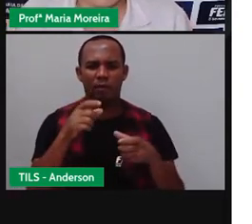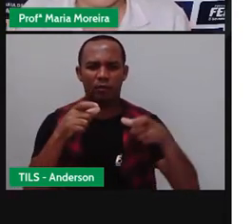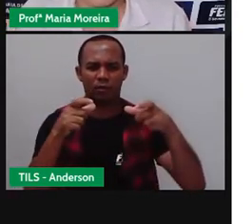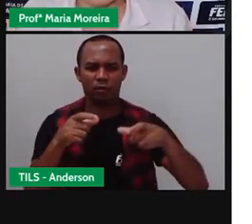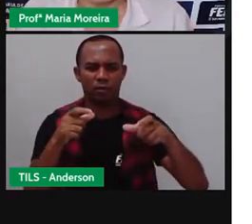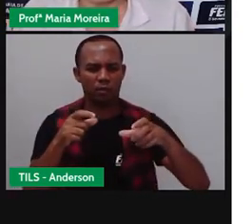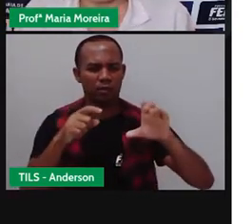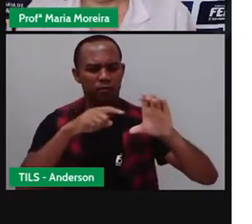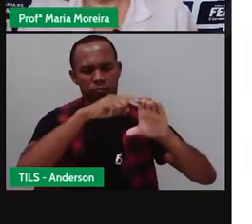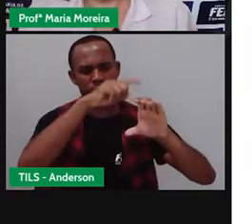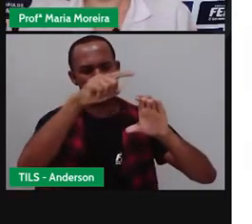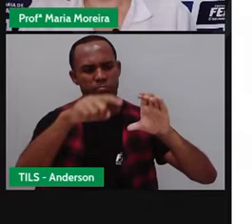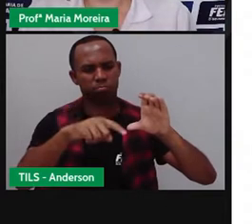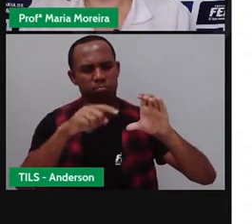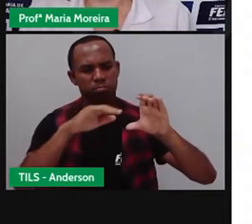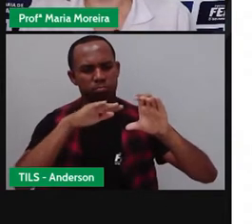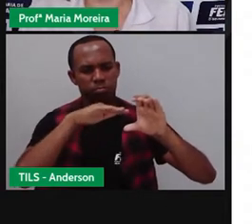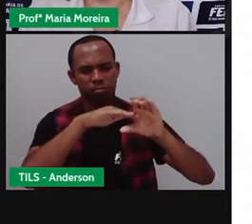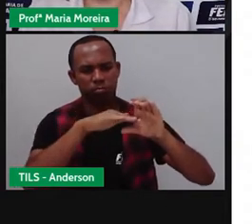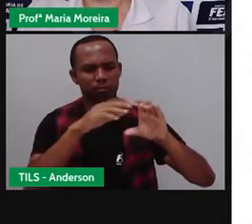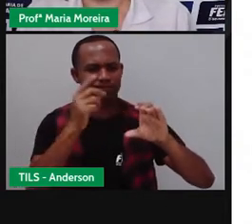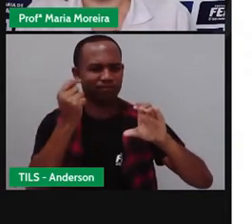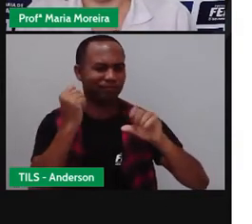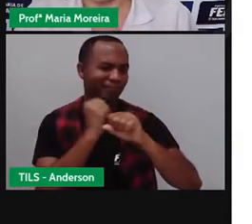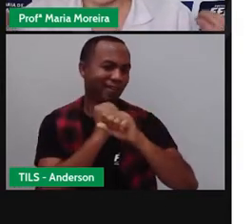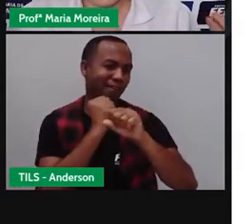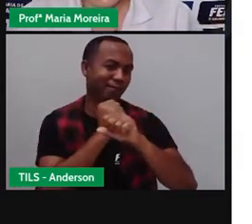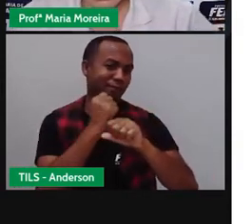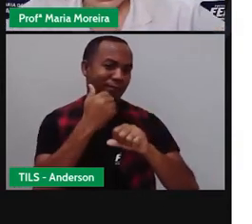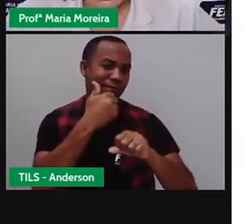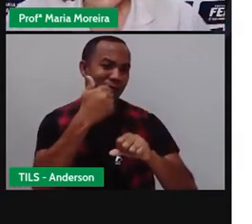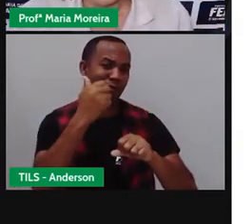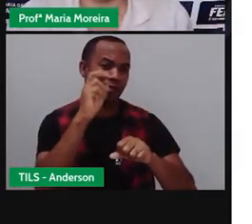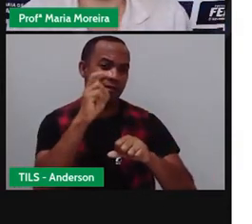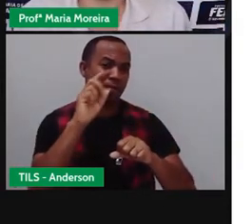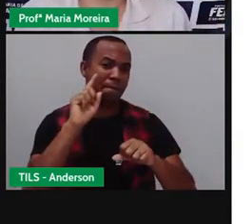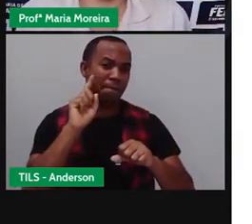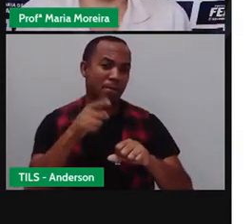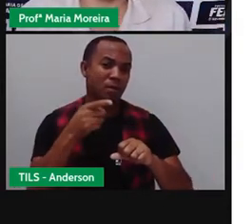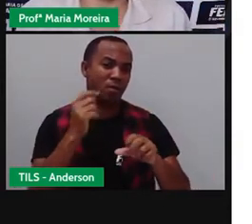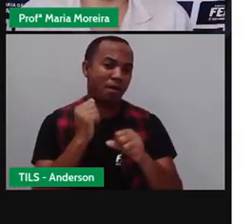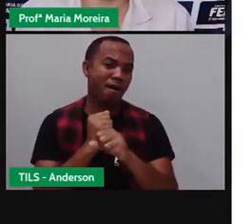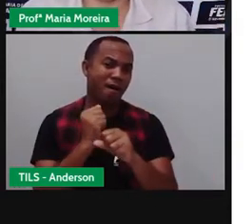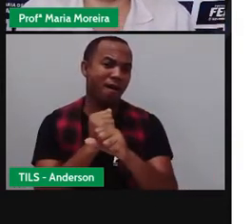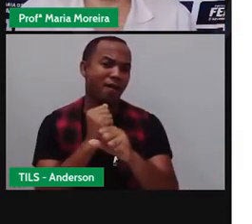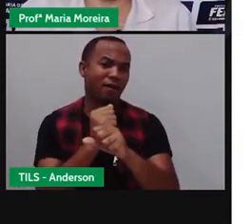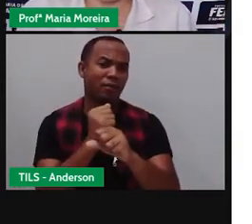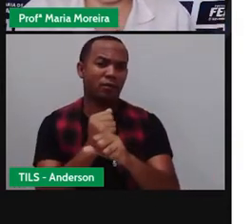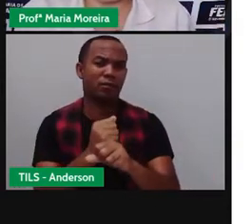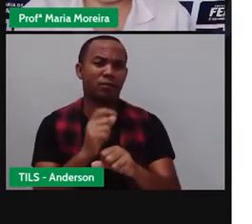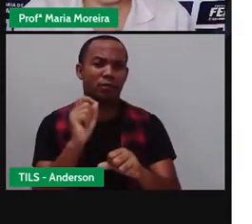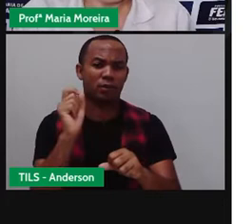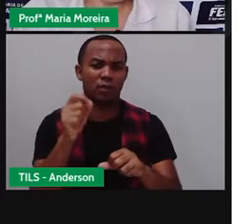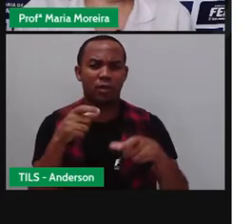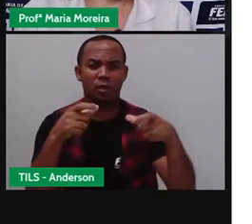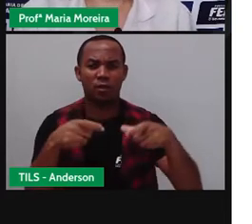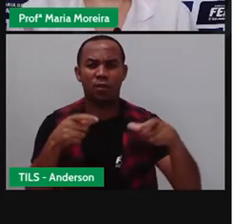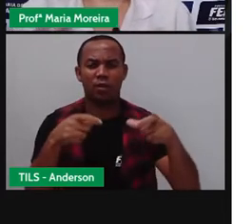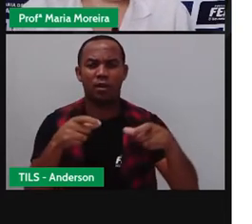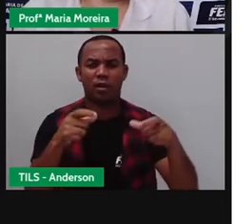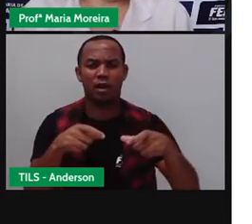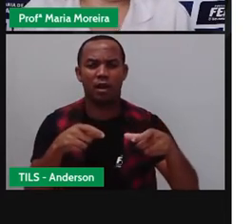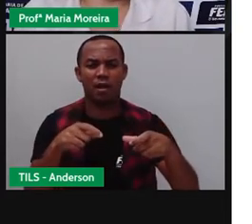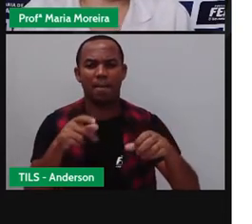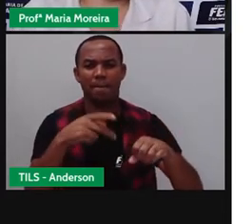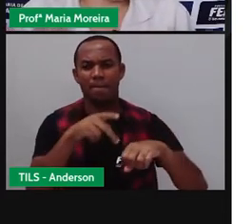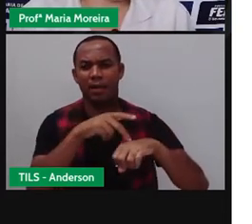desenhos, né? São datados de 15 mil anos antes. Então, estavam aonde? Na África. Como é que